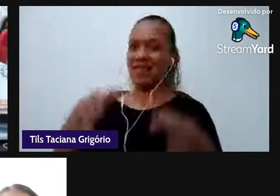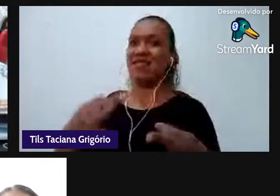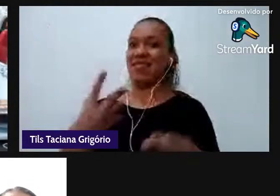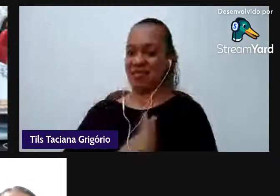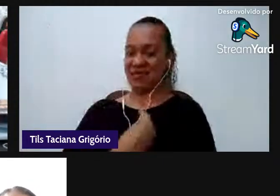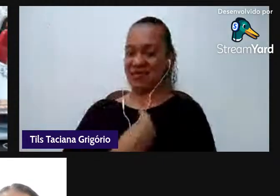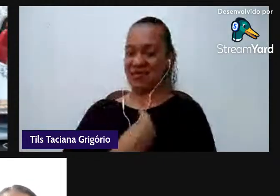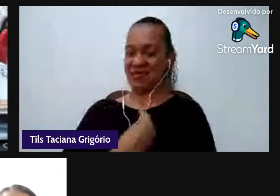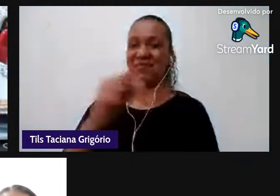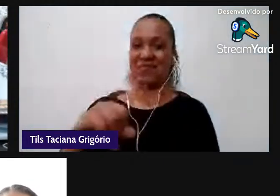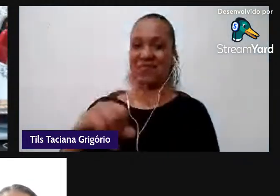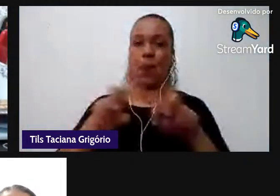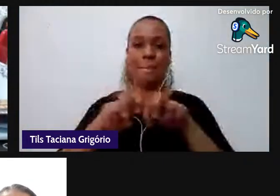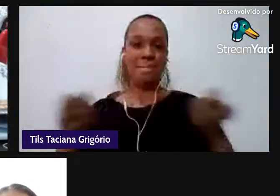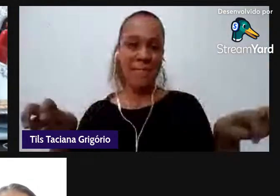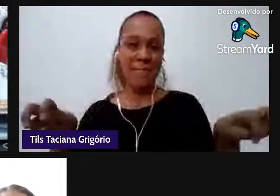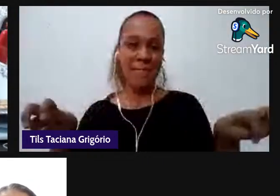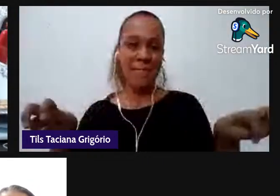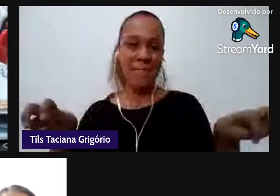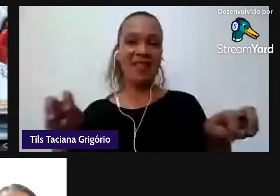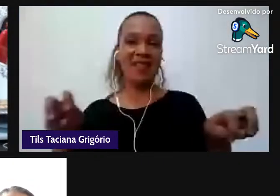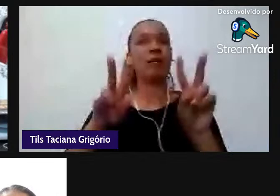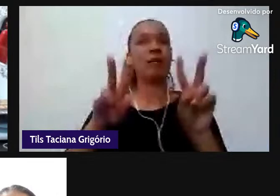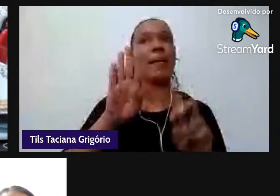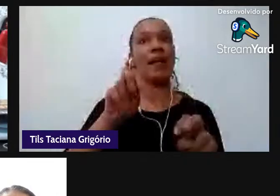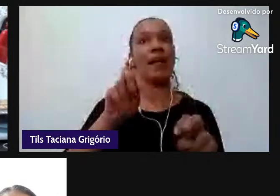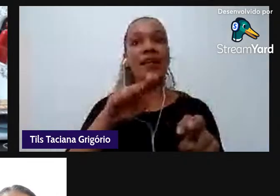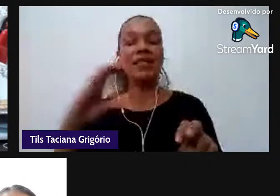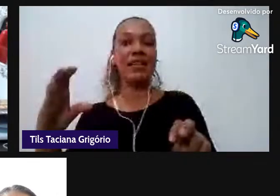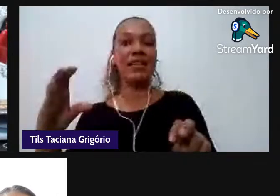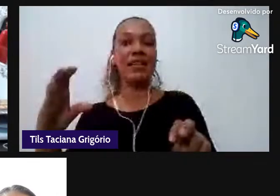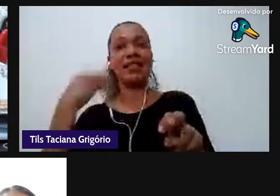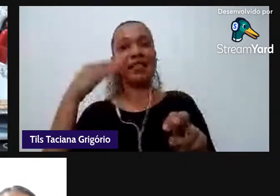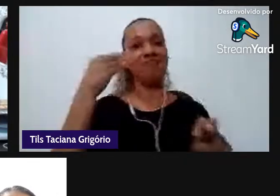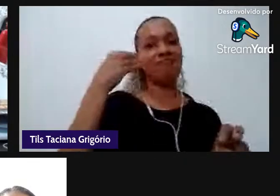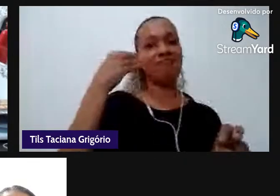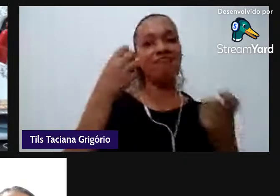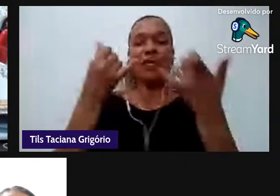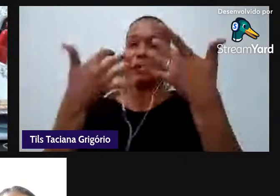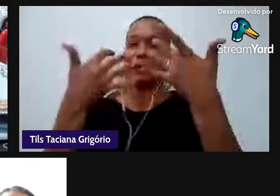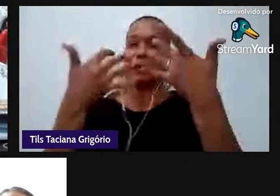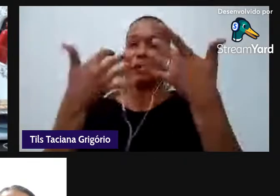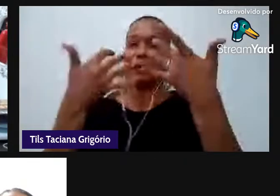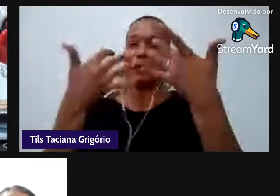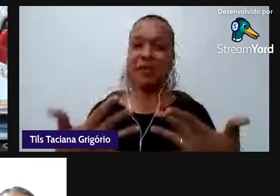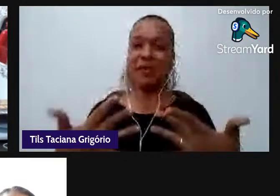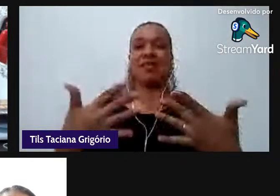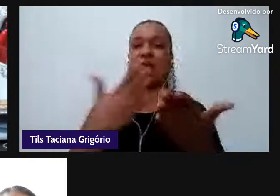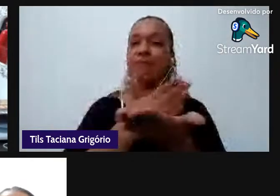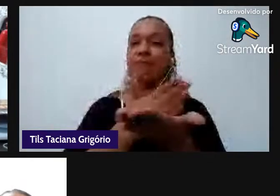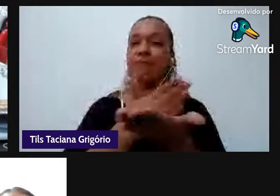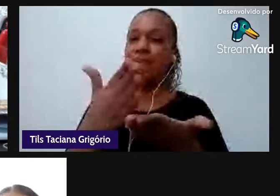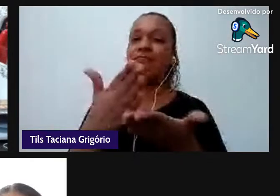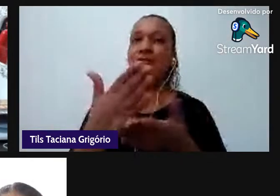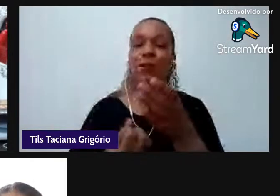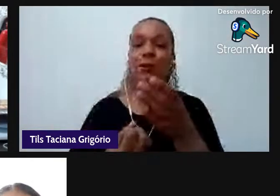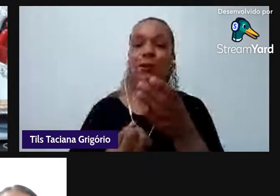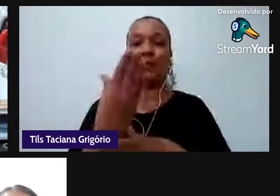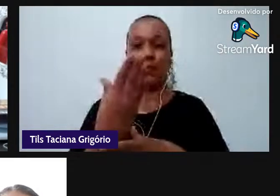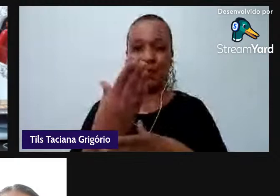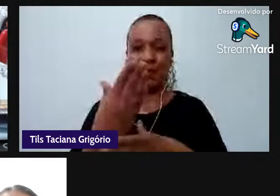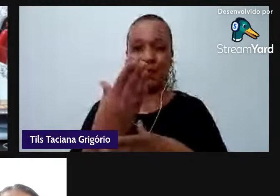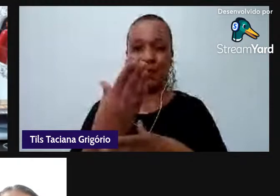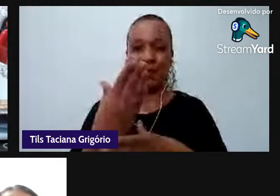já trazendo essas experiências né desse início de implementação podemos dizer assim início de implementação em